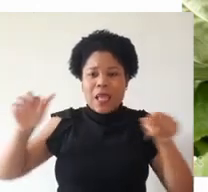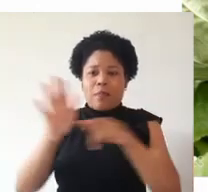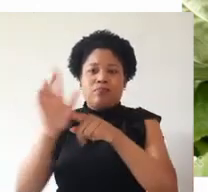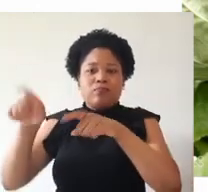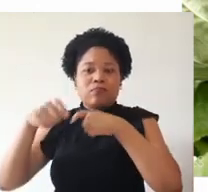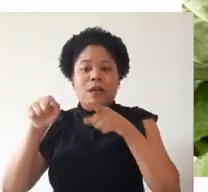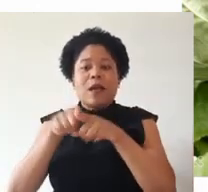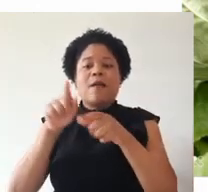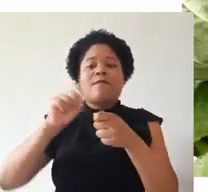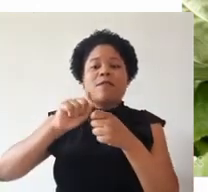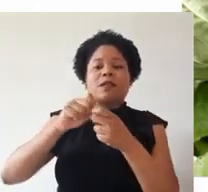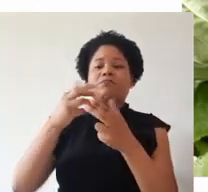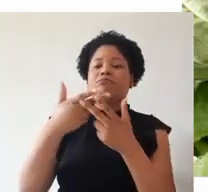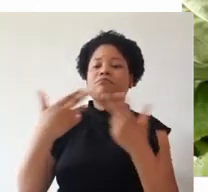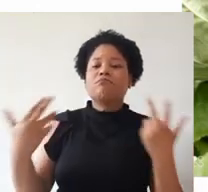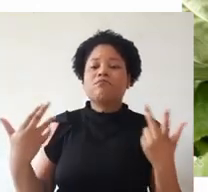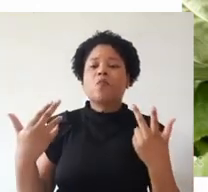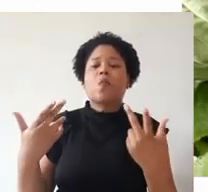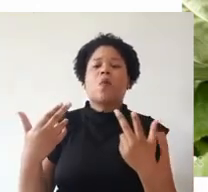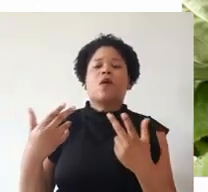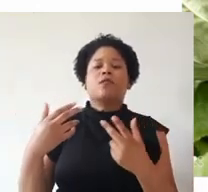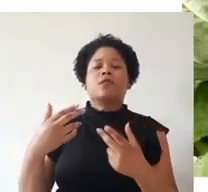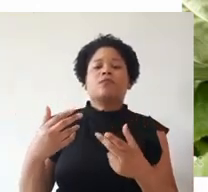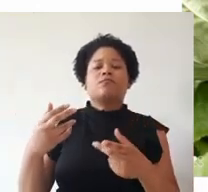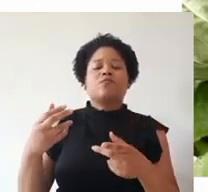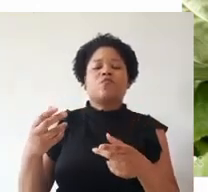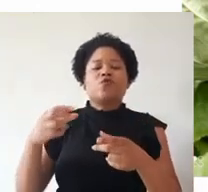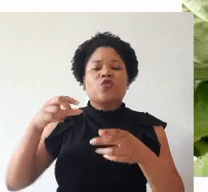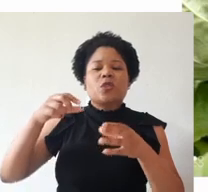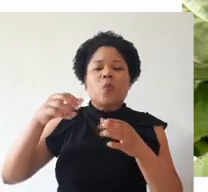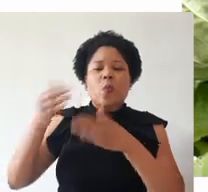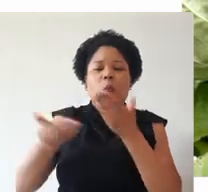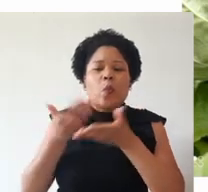efetuar atividades de trazes culturais.